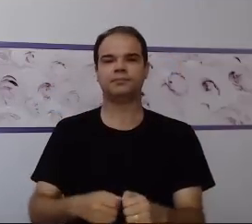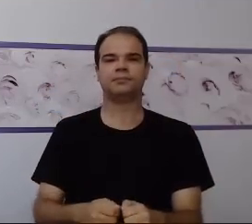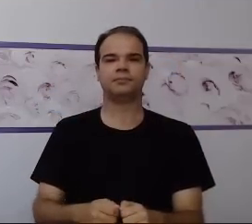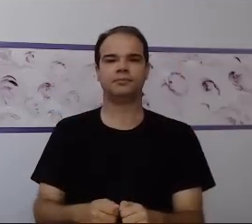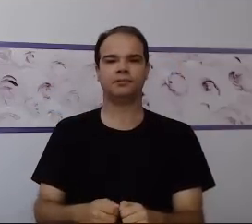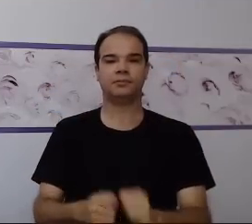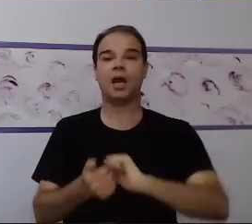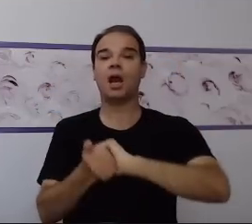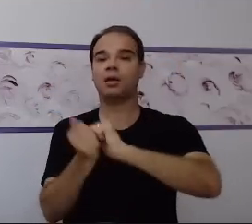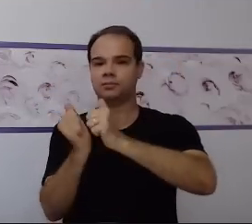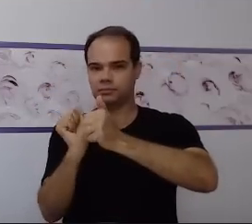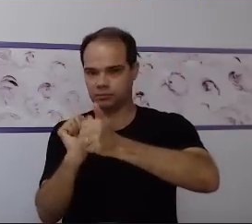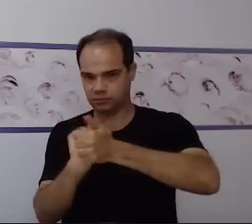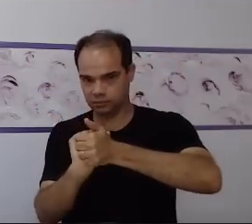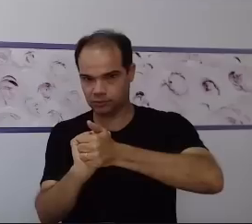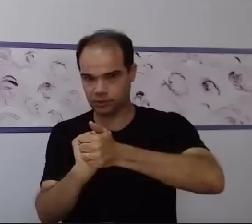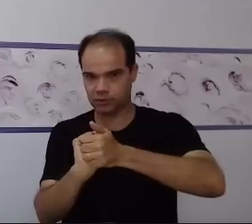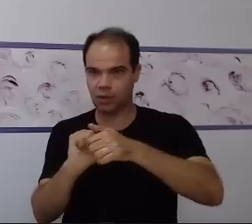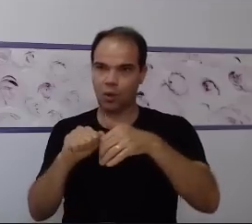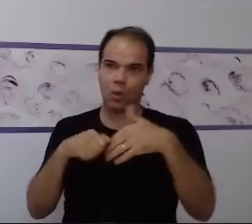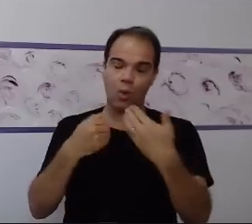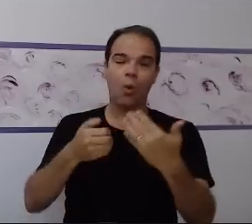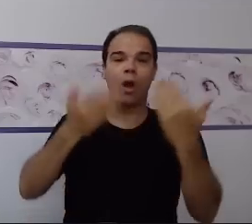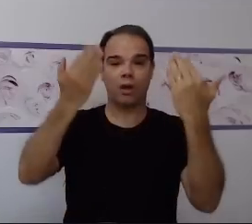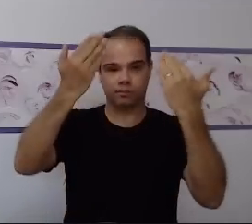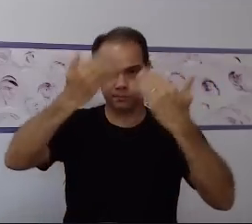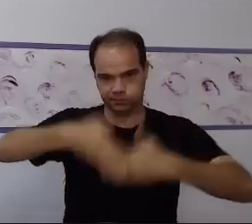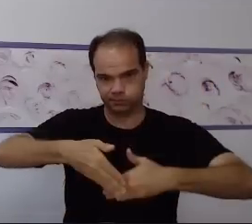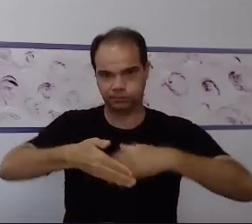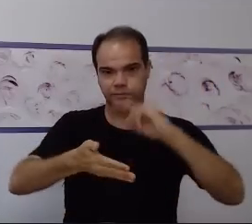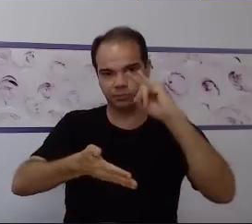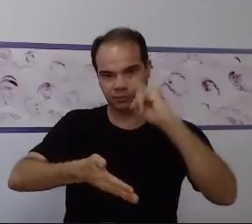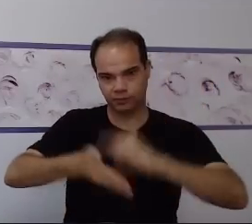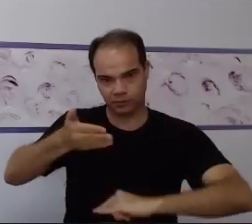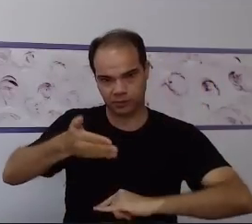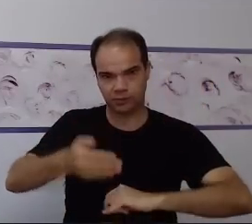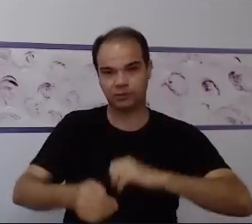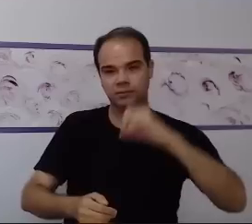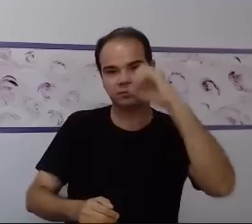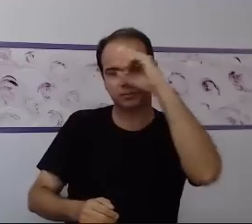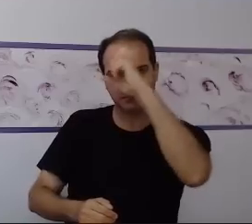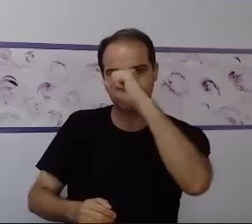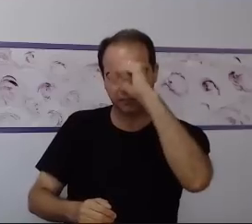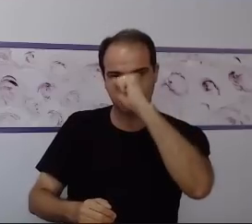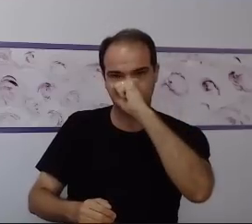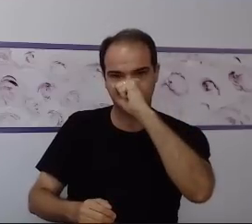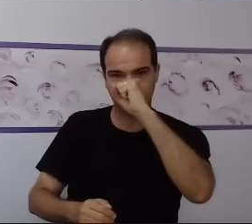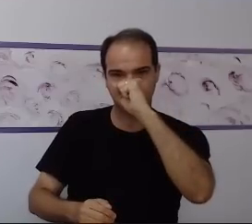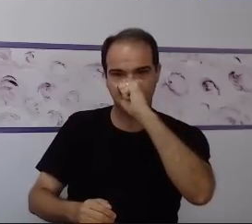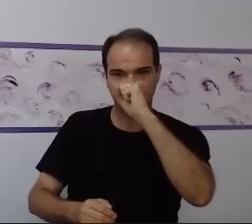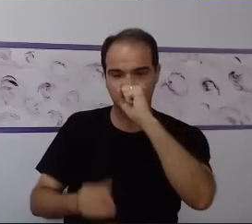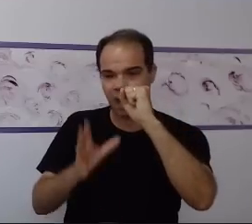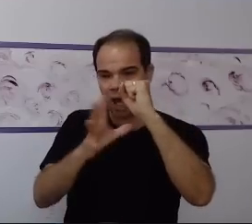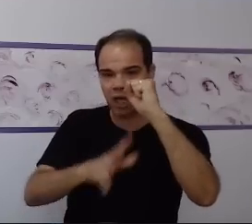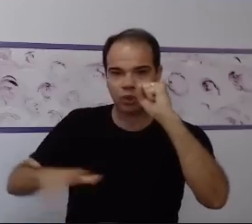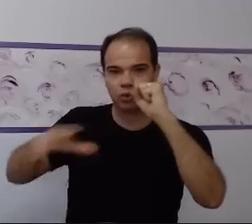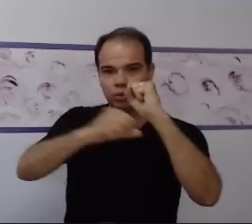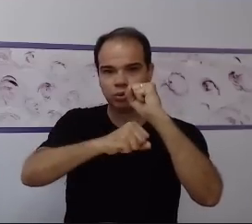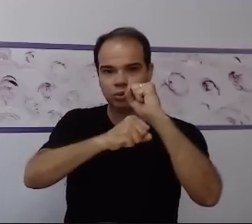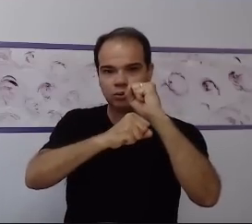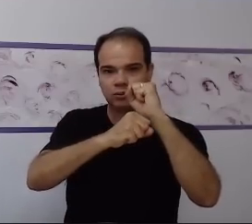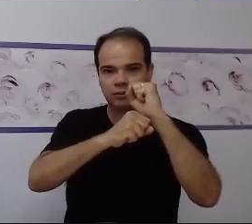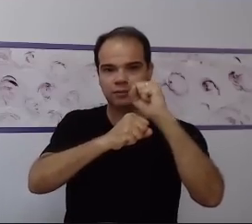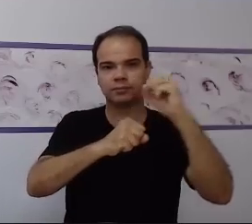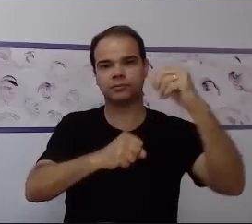adequação, quando se fala de avaliação, quando se fala de aprendizagem, você fala de PEI. Porque quando você